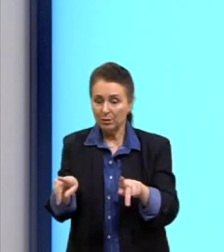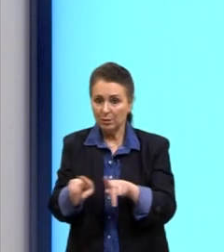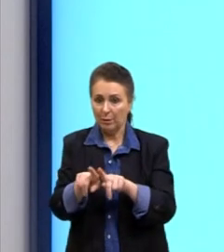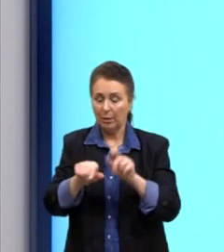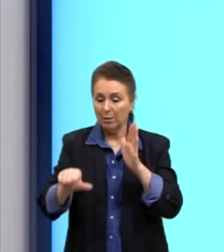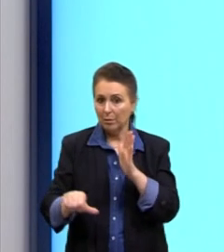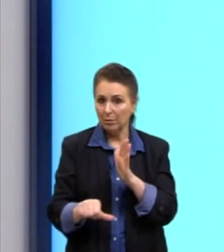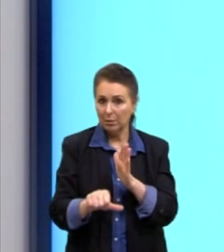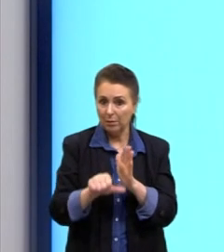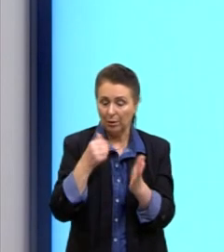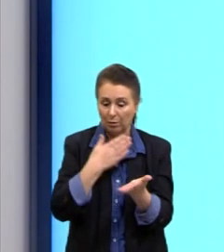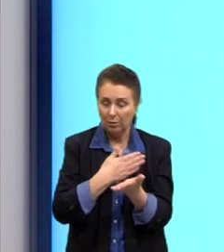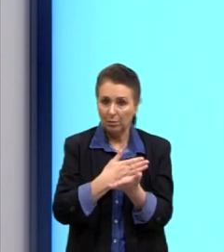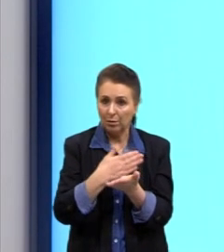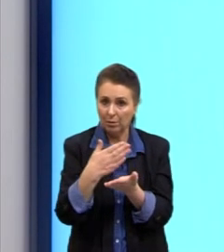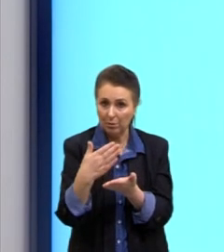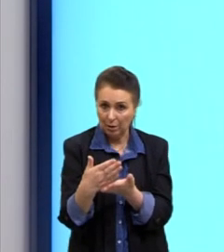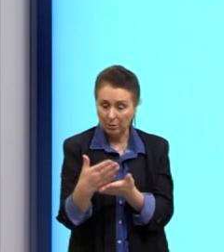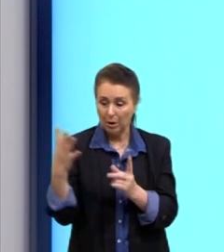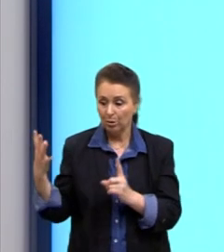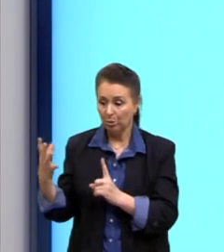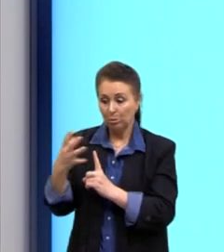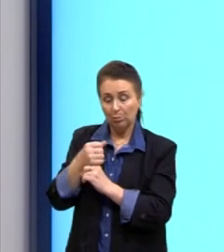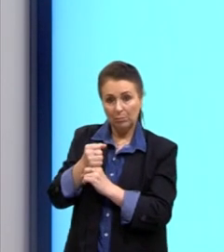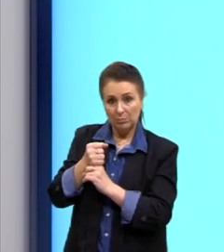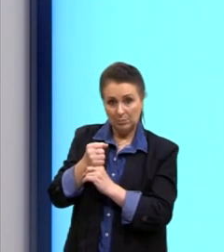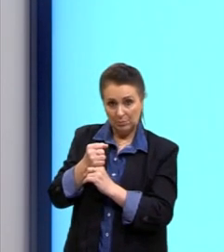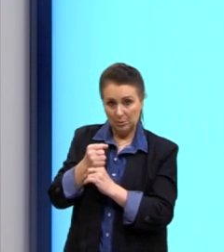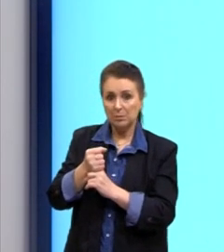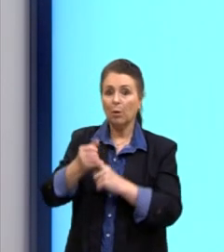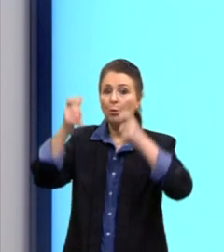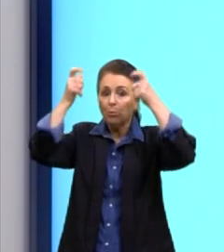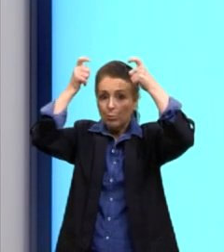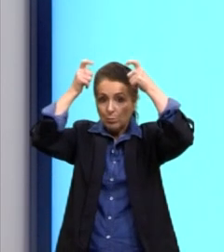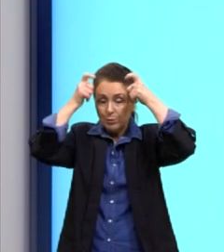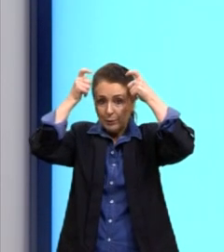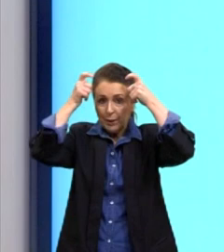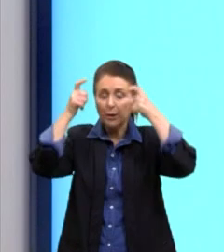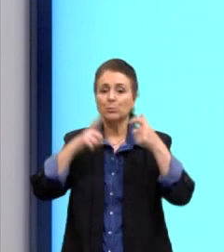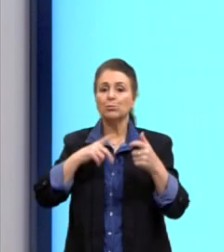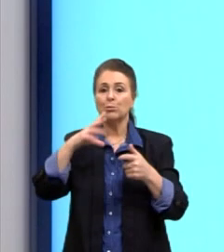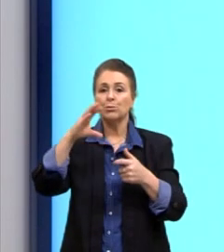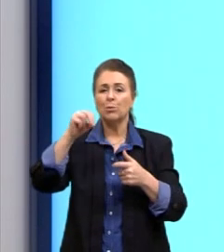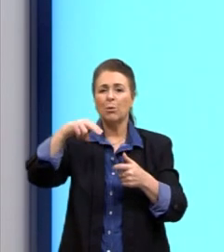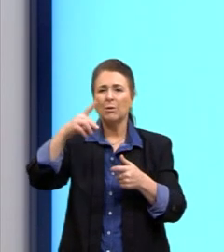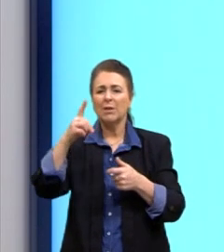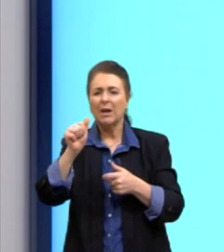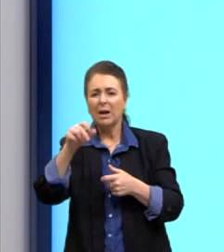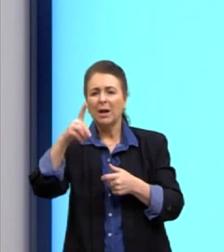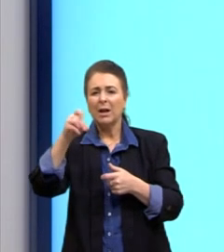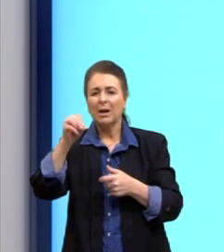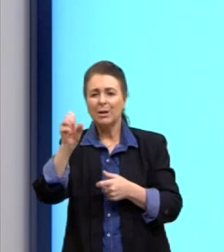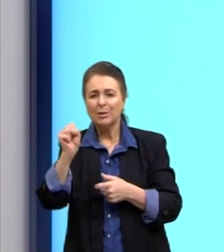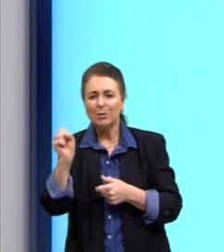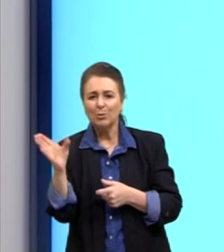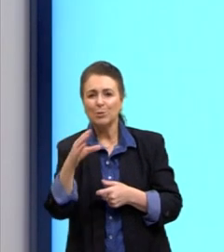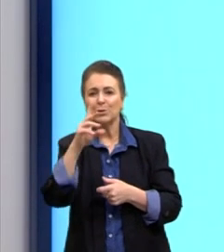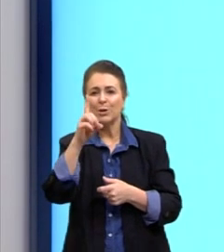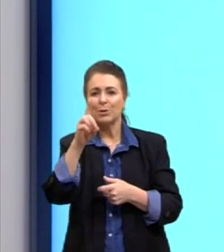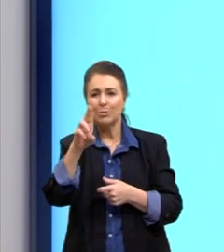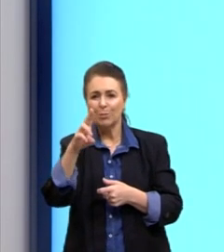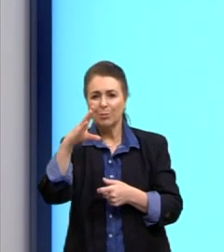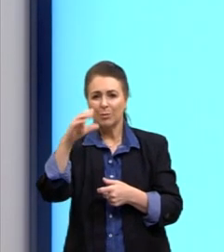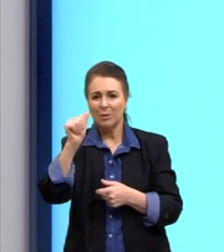primeiro, começa com essa dominação dos reinados, dos condados, do cados que tinham ali. Depois,